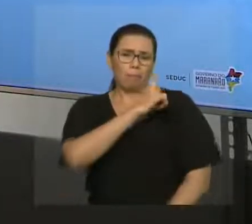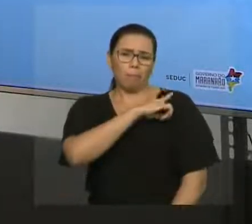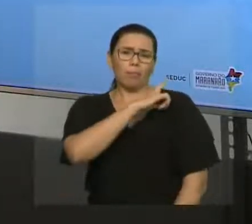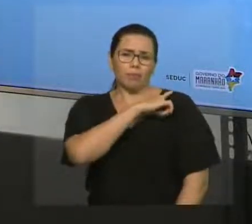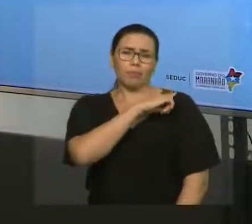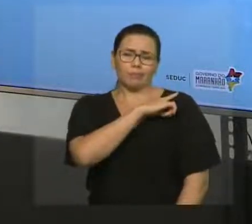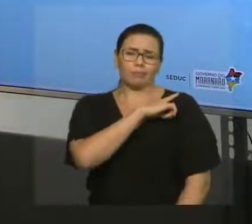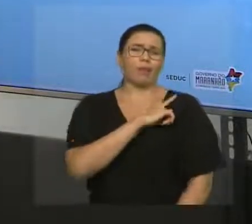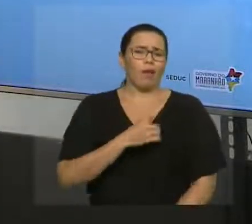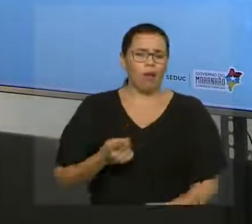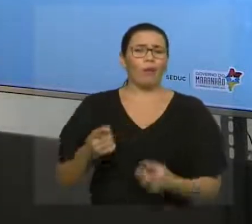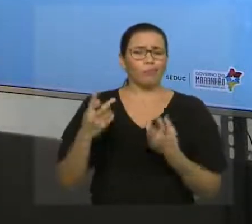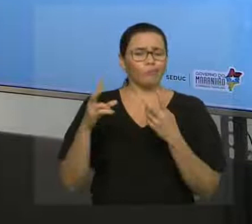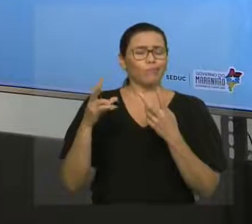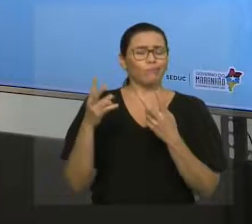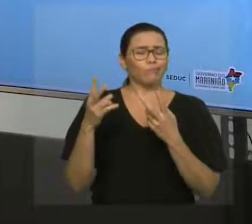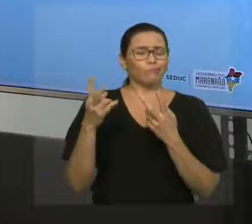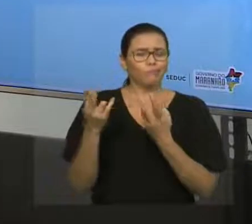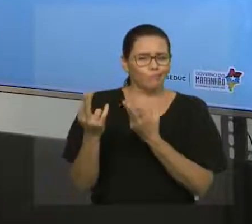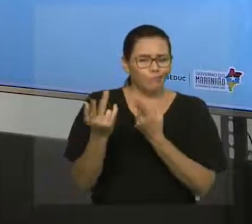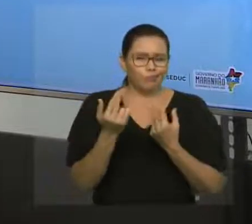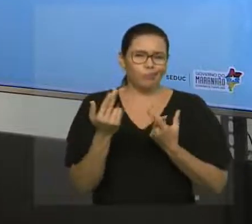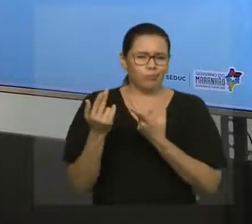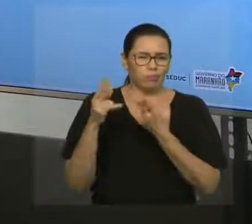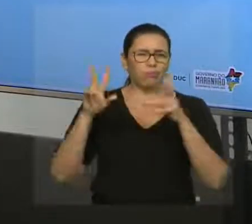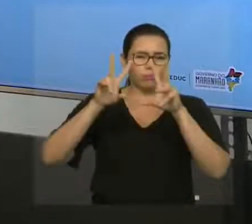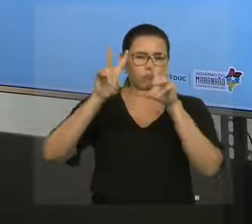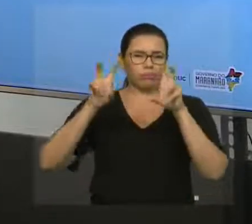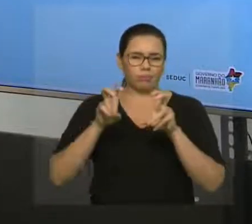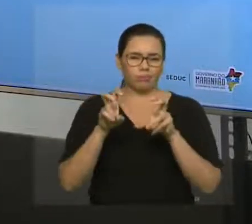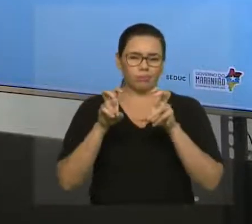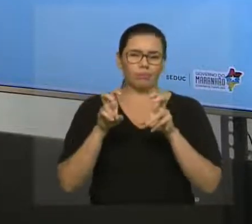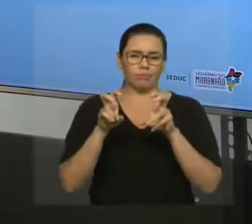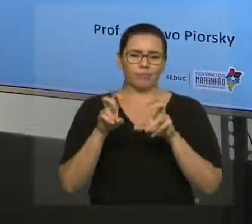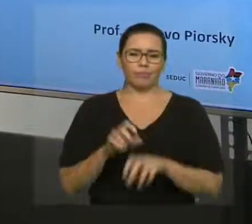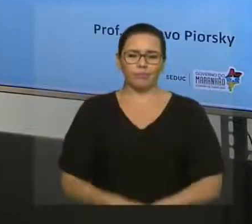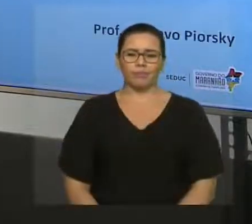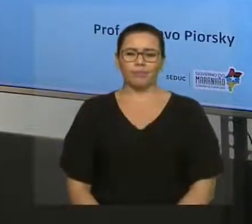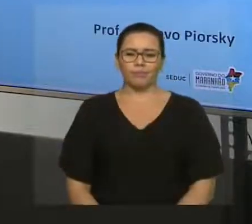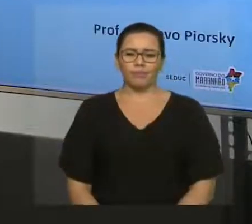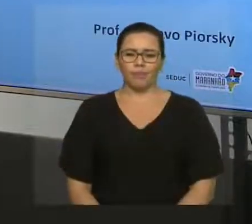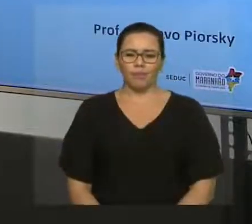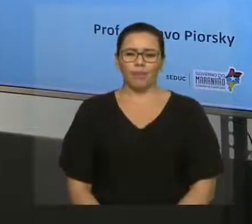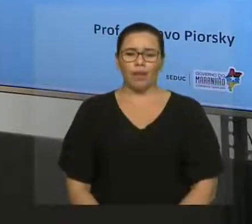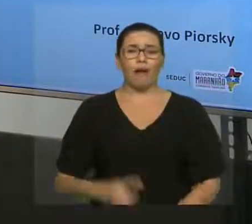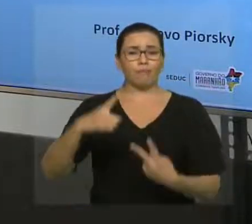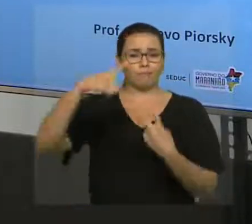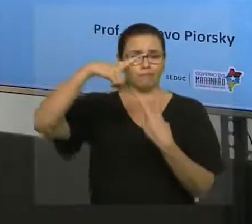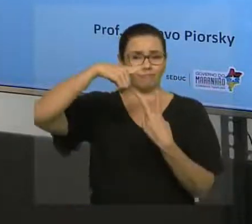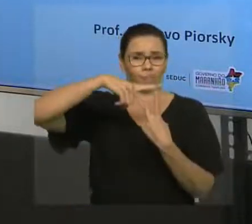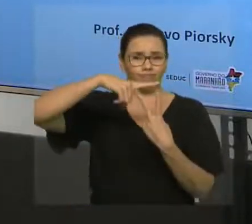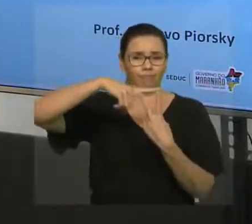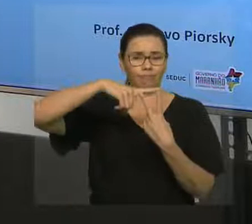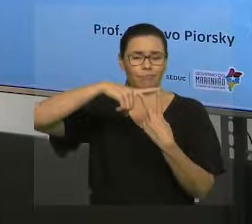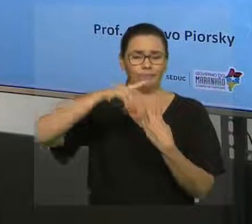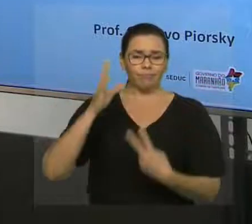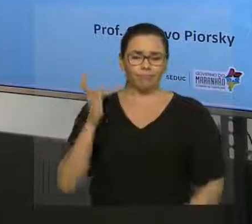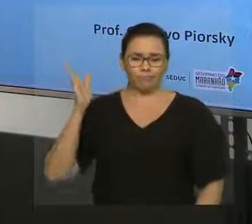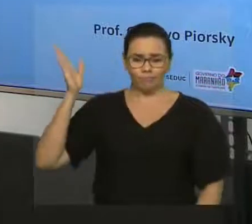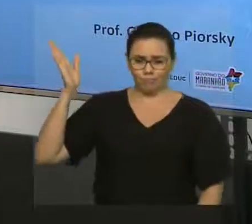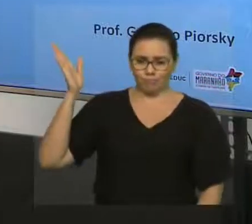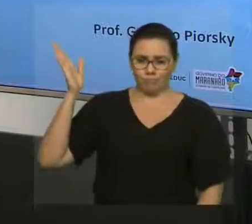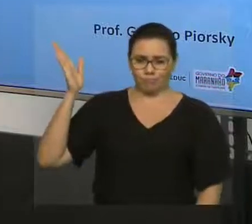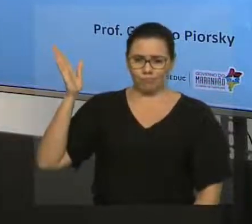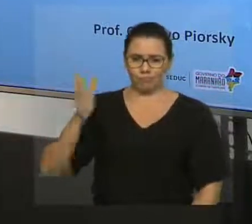assuntos que geralmente é visto nas duas turmas. Então, gente está com uma aula de